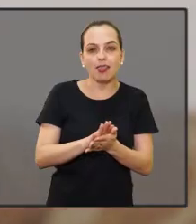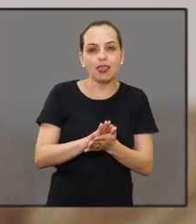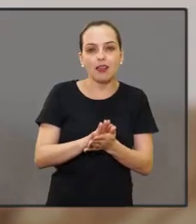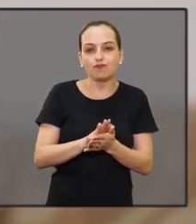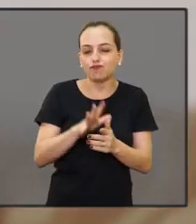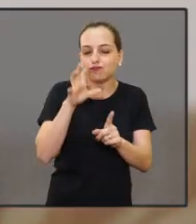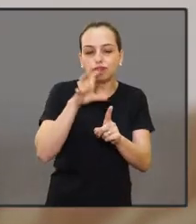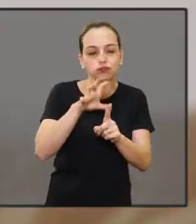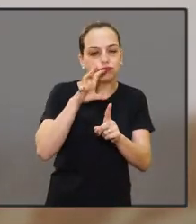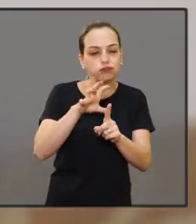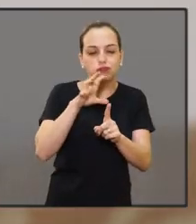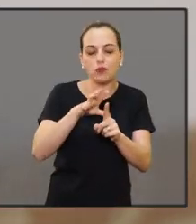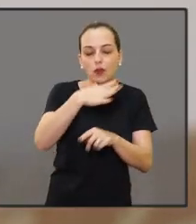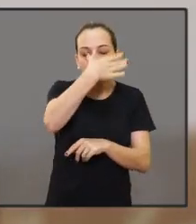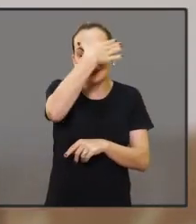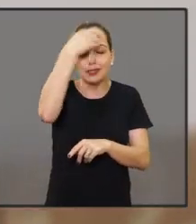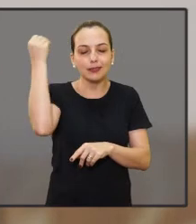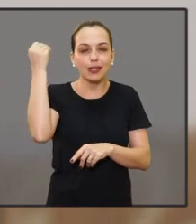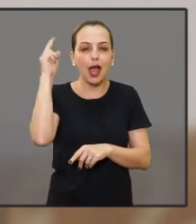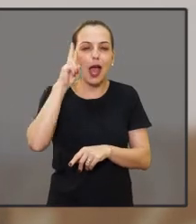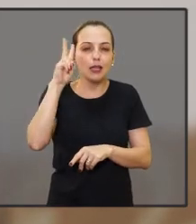nada lá atrás te abate.